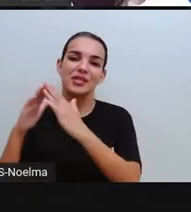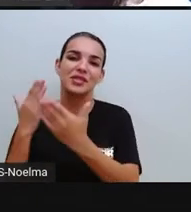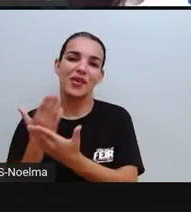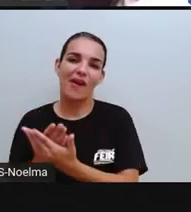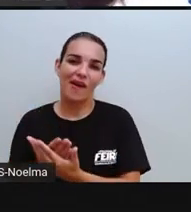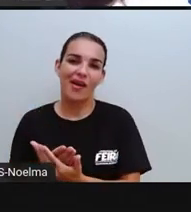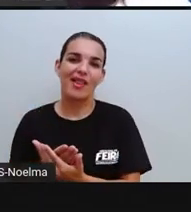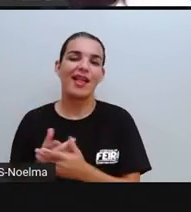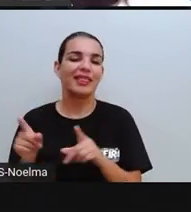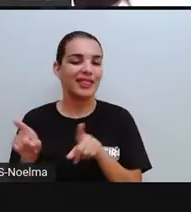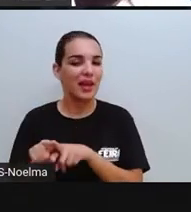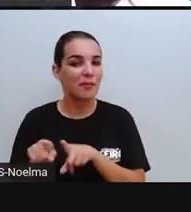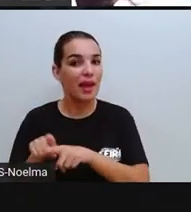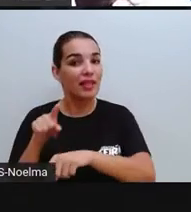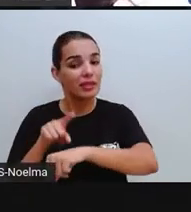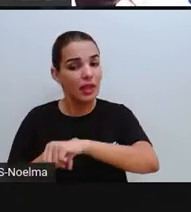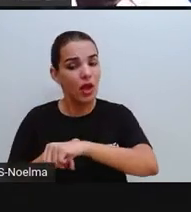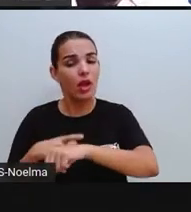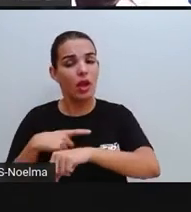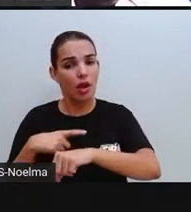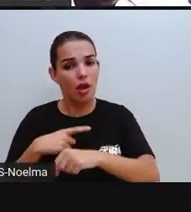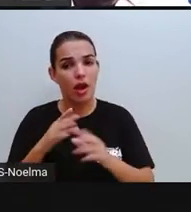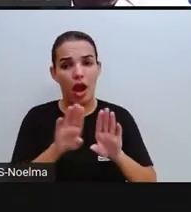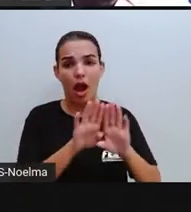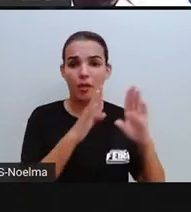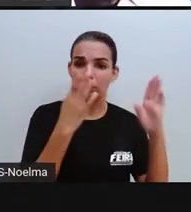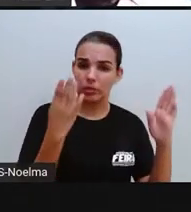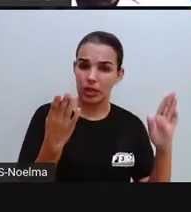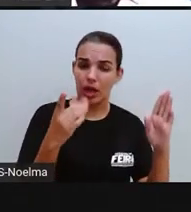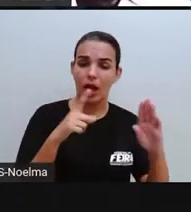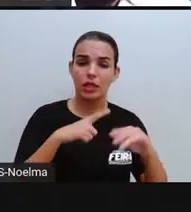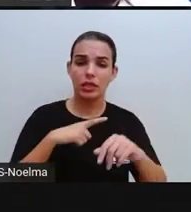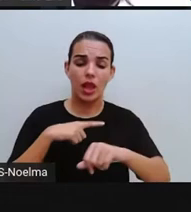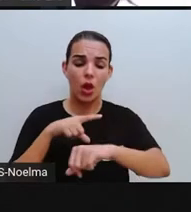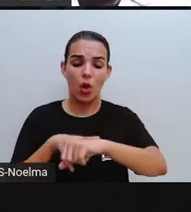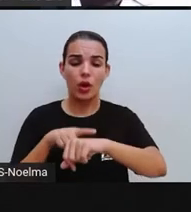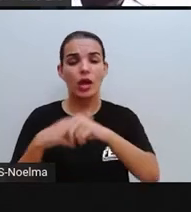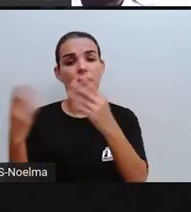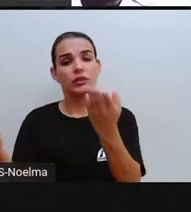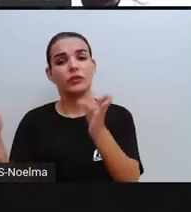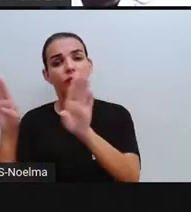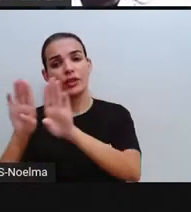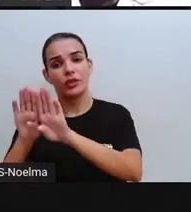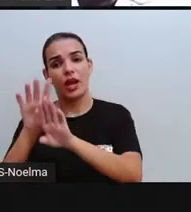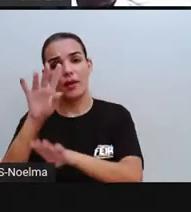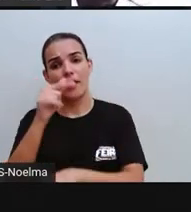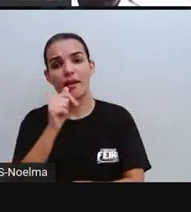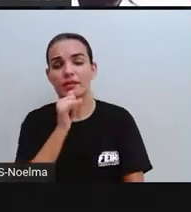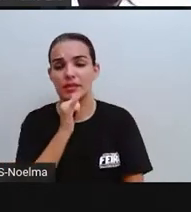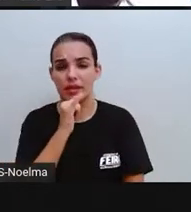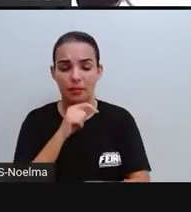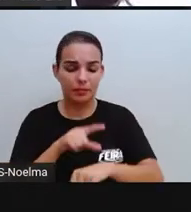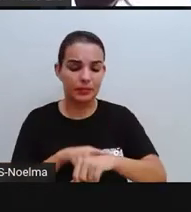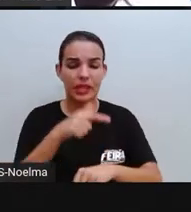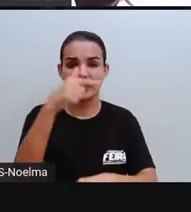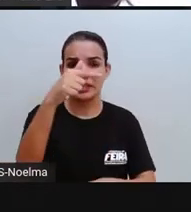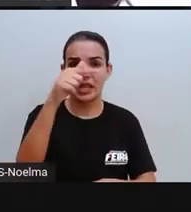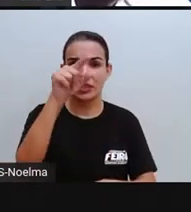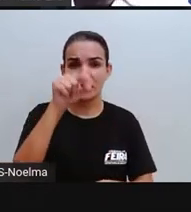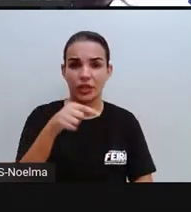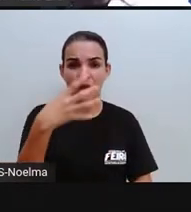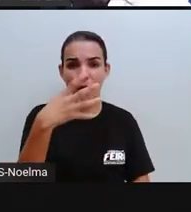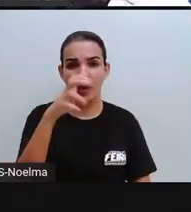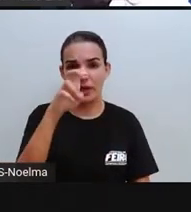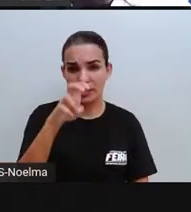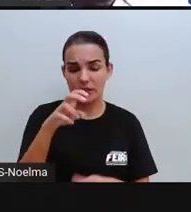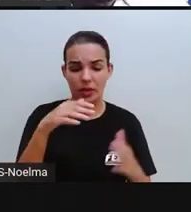Então a escola tem um horário de funcionamento. Então, por exemplo, 7h45 da manhã